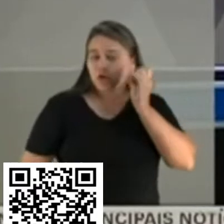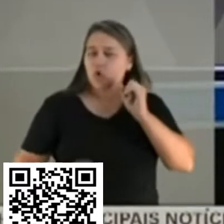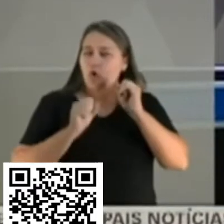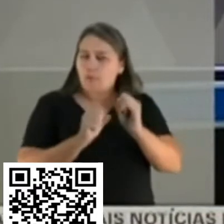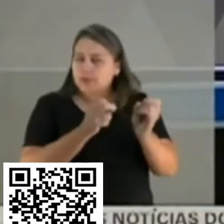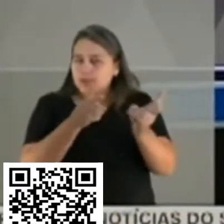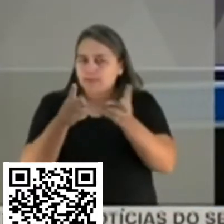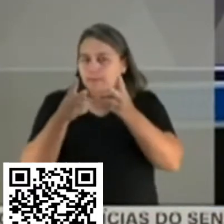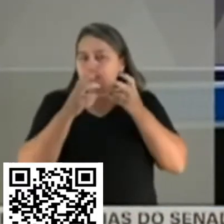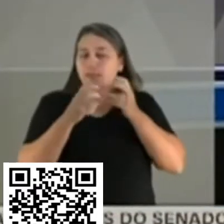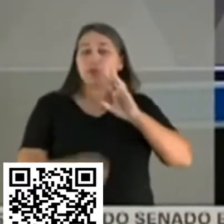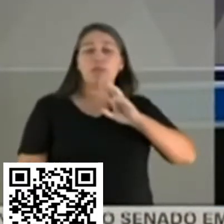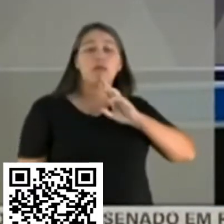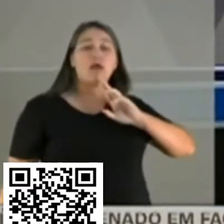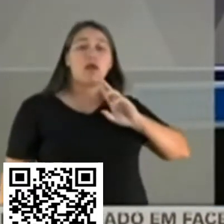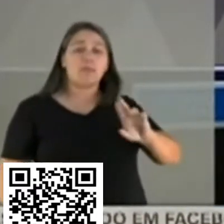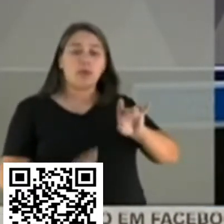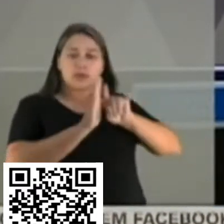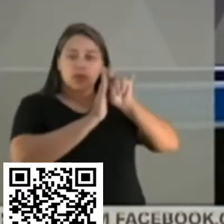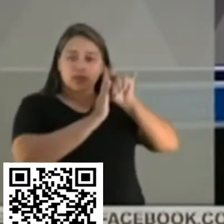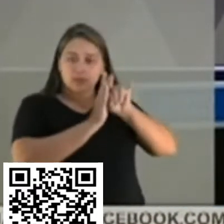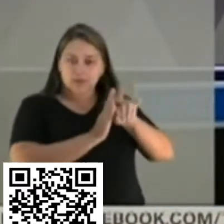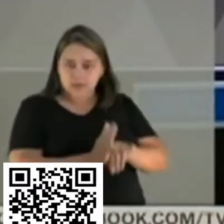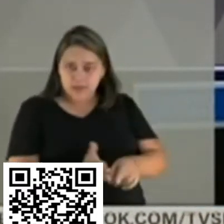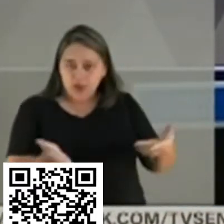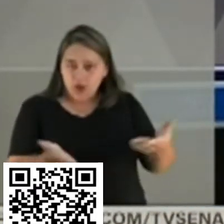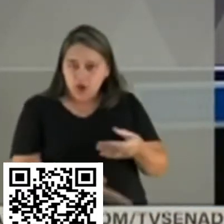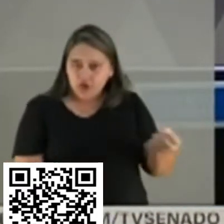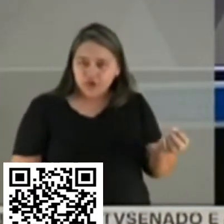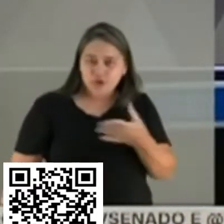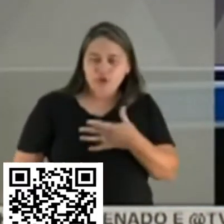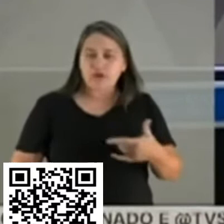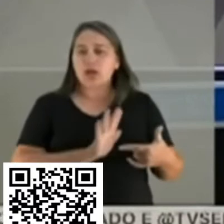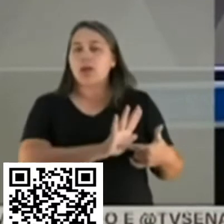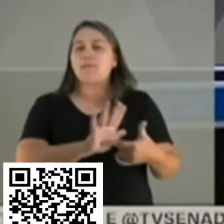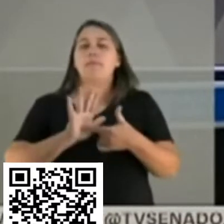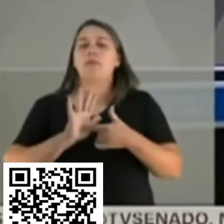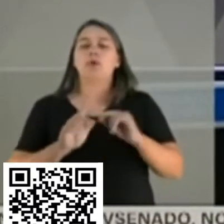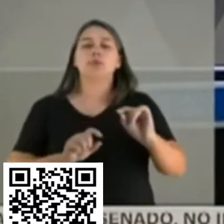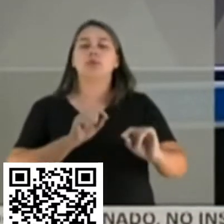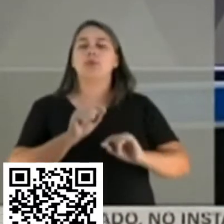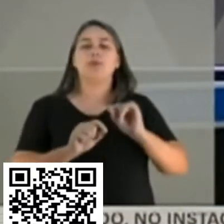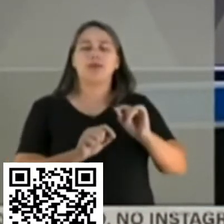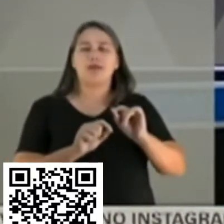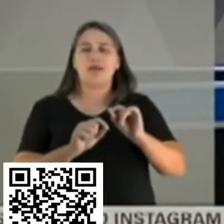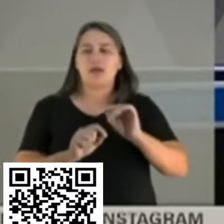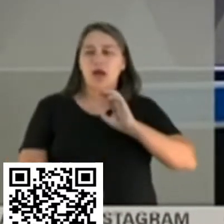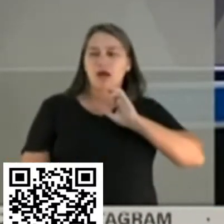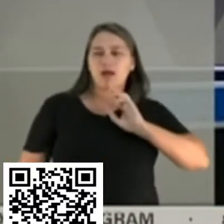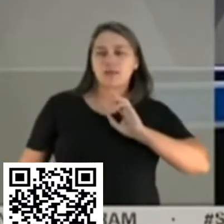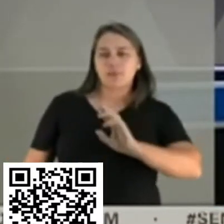pelo resultado das pesquisas recentes, que apresentam diagnósticos